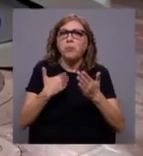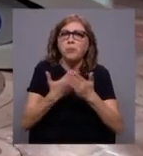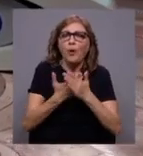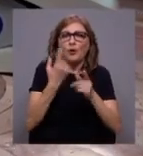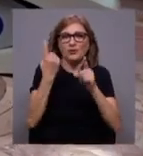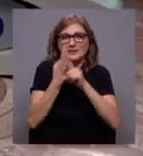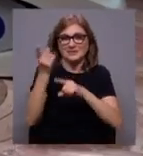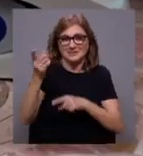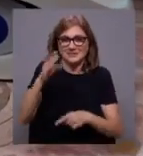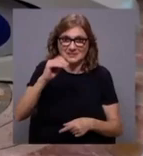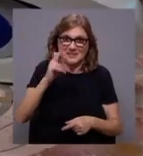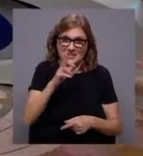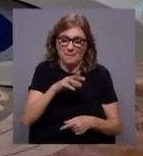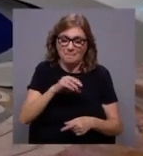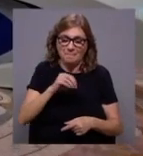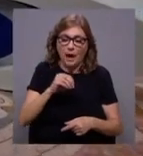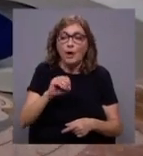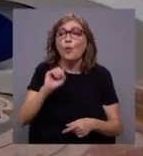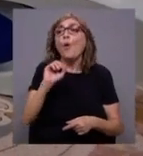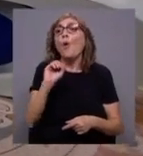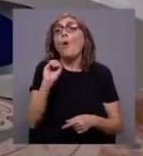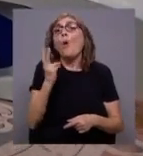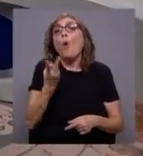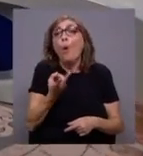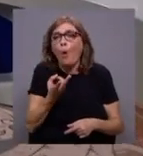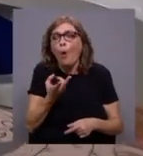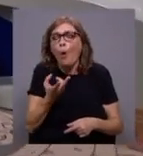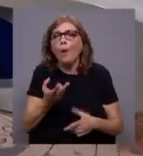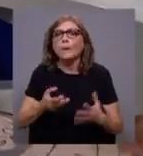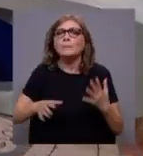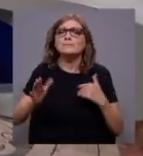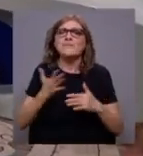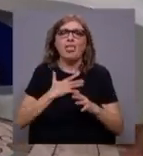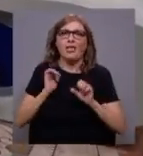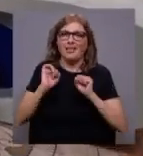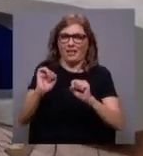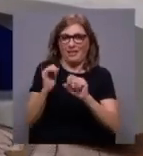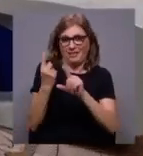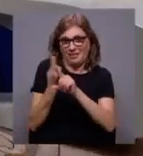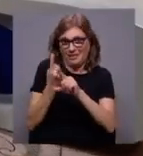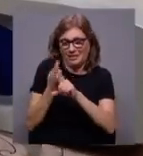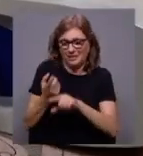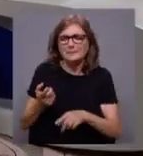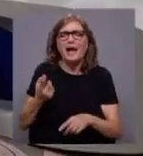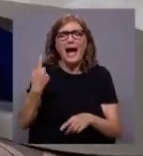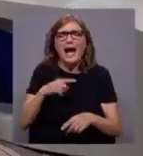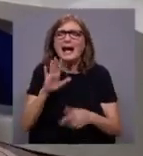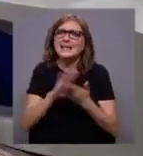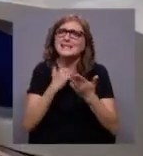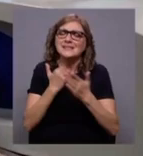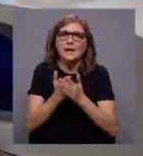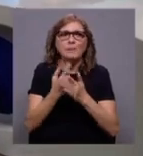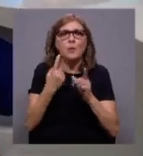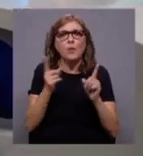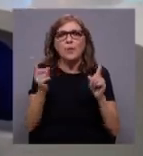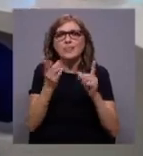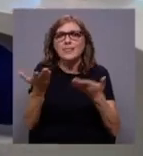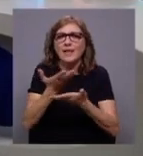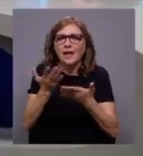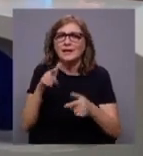Saramago ou, de certa forma, rejeitando-as, existe sempre um diálogo e essa